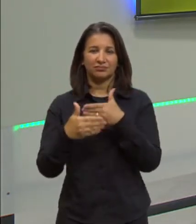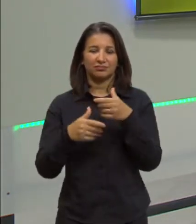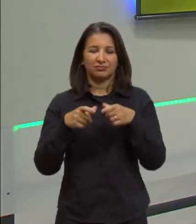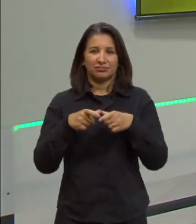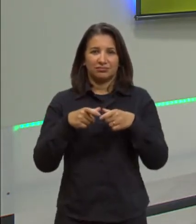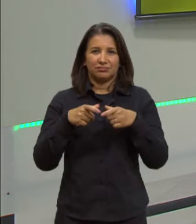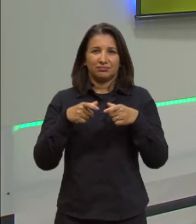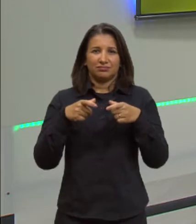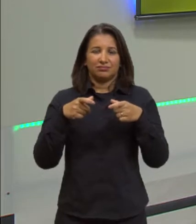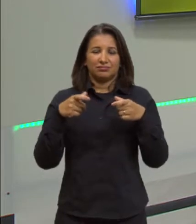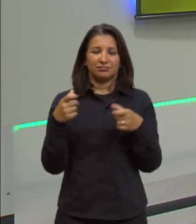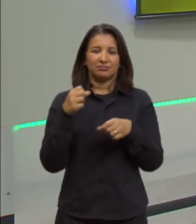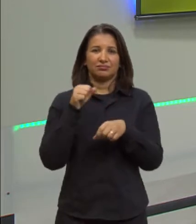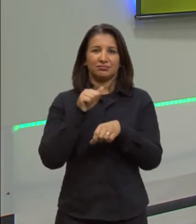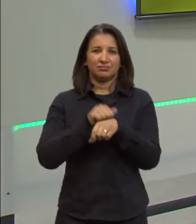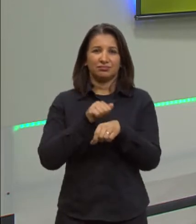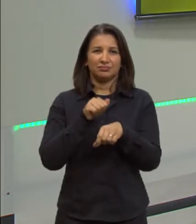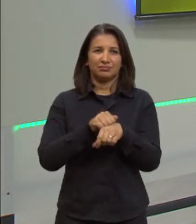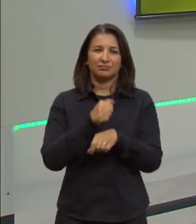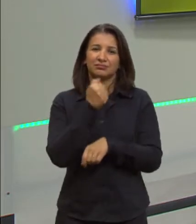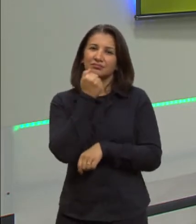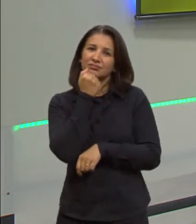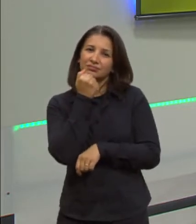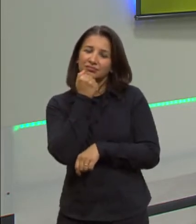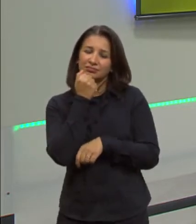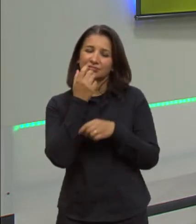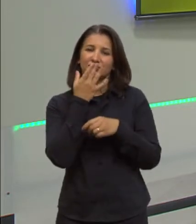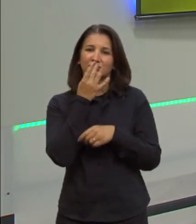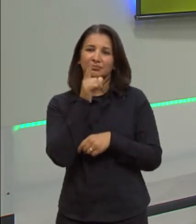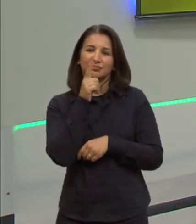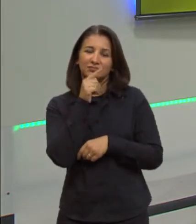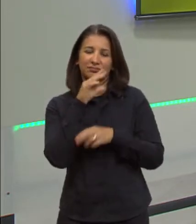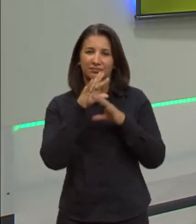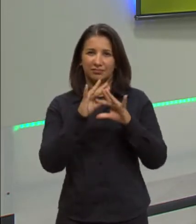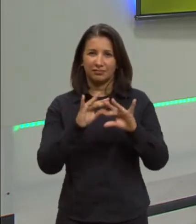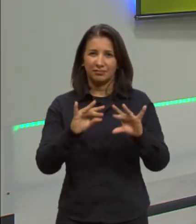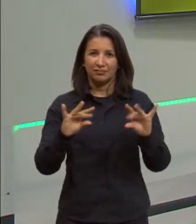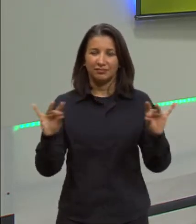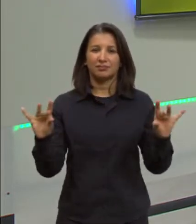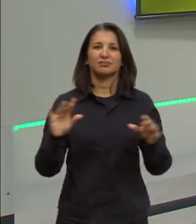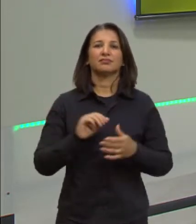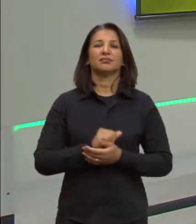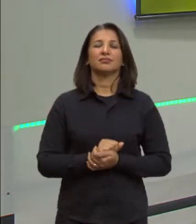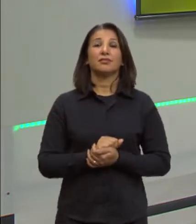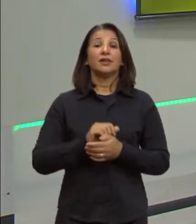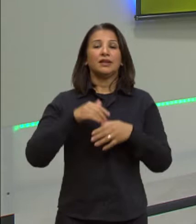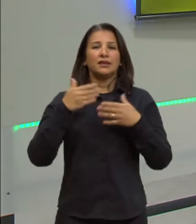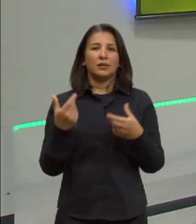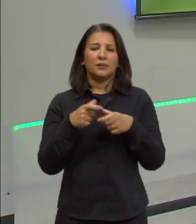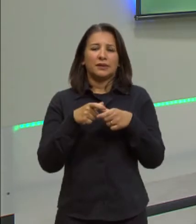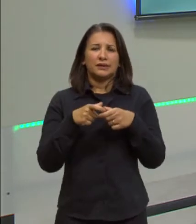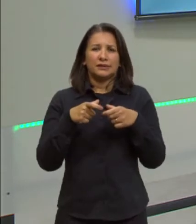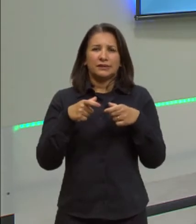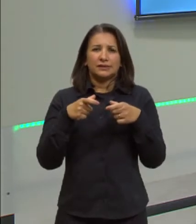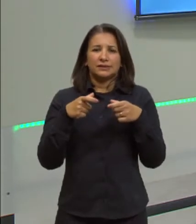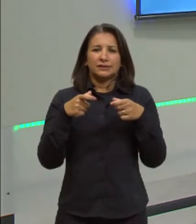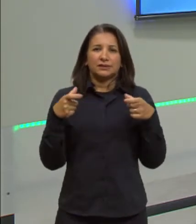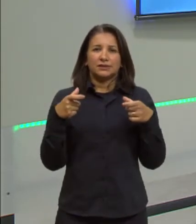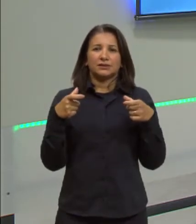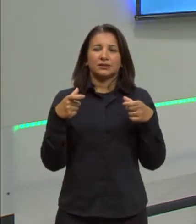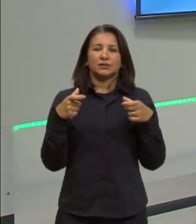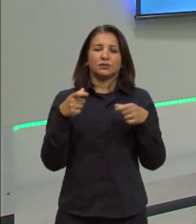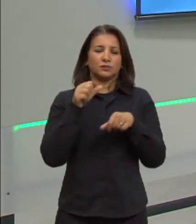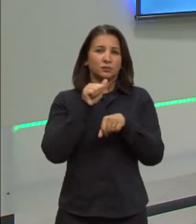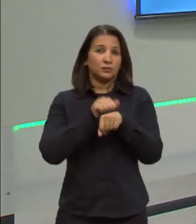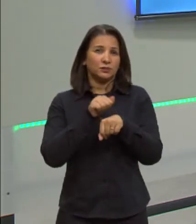sólidos e líquidos, certo? Então gente, a dilatação dos sólidos, ela acontece,